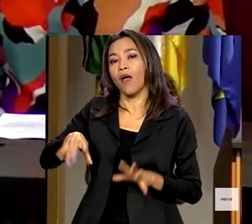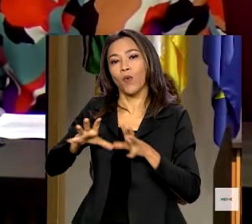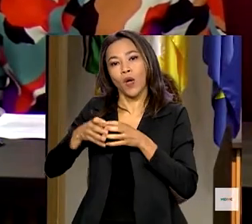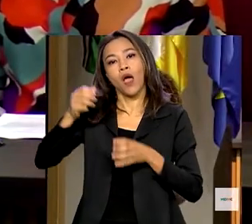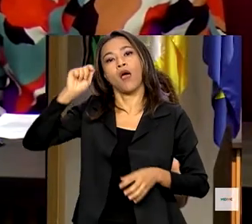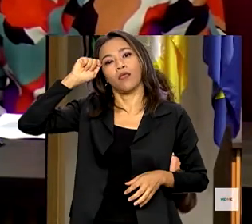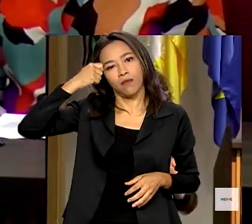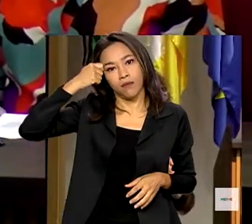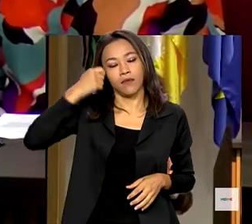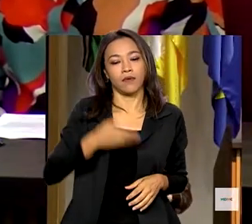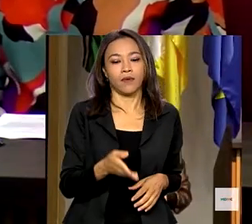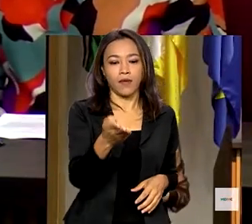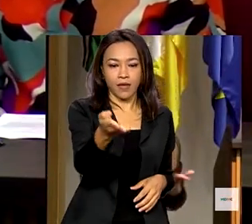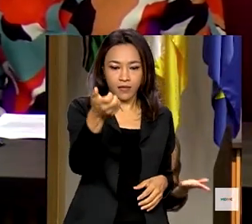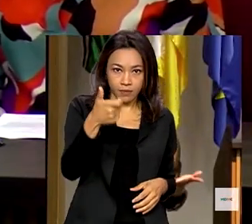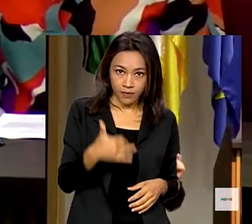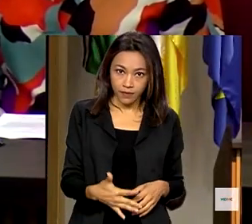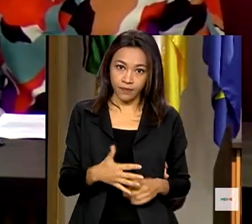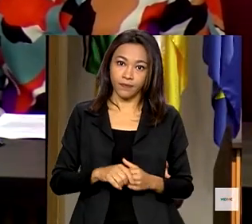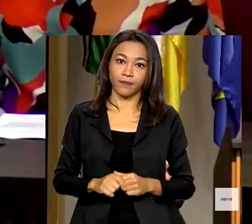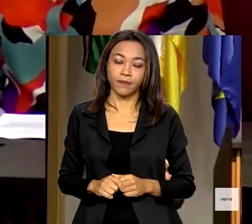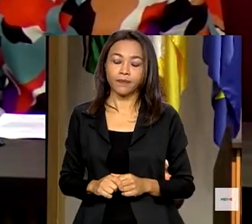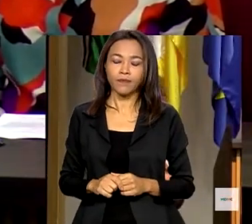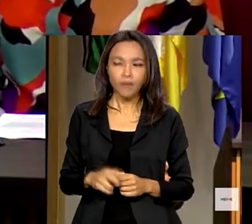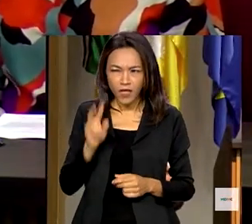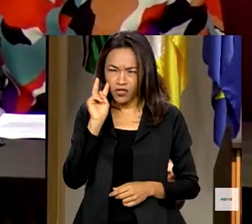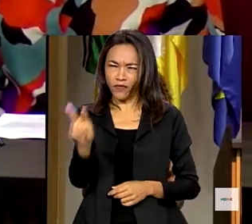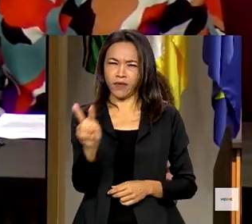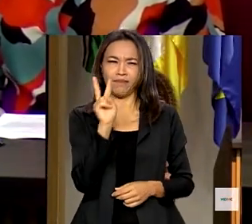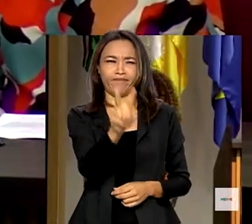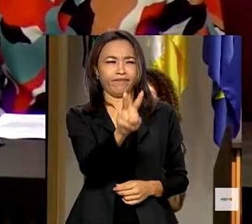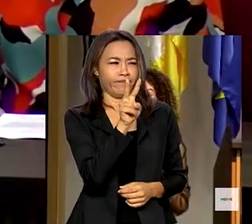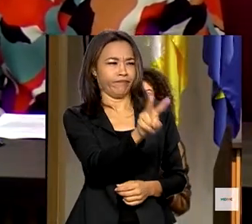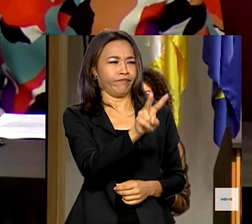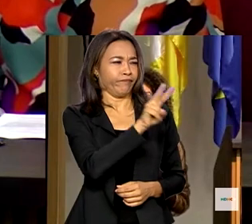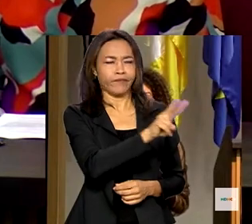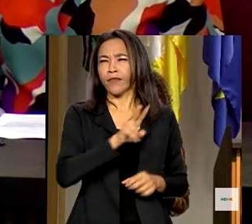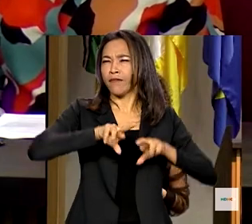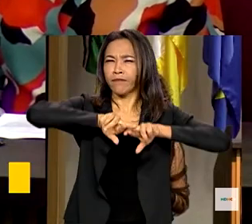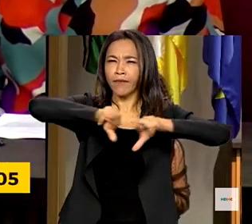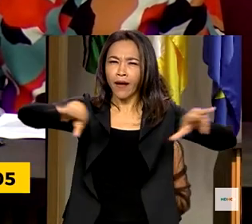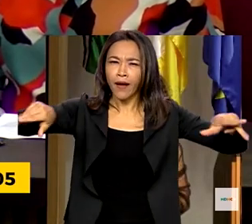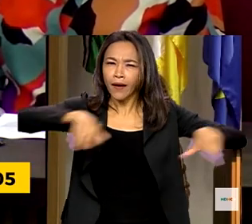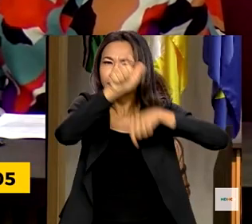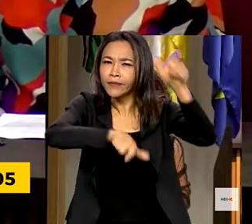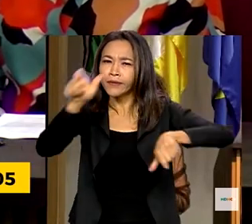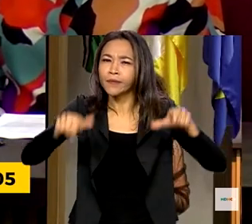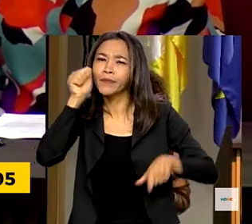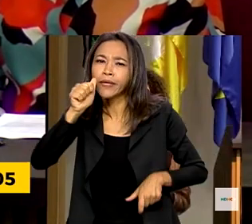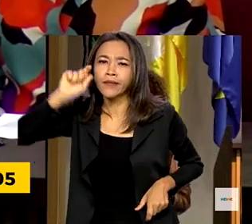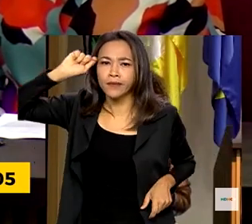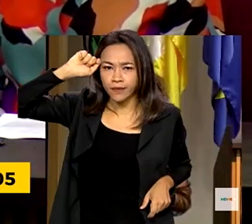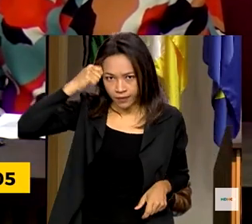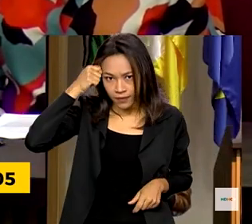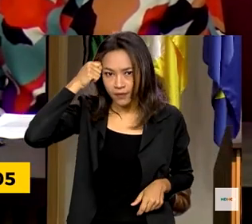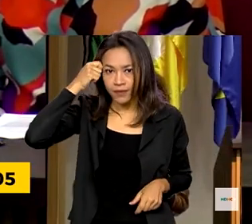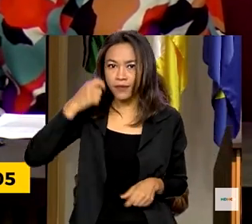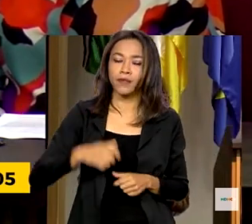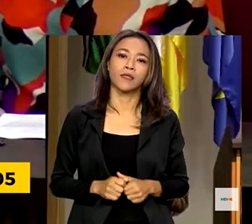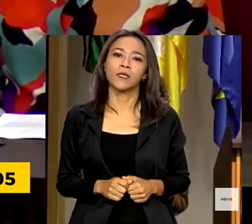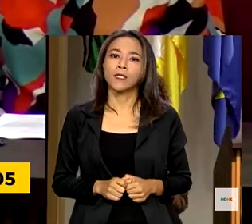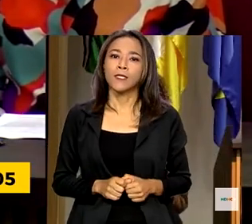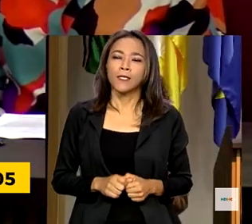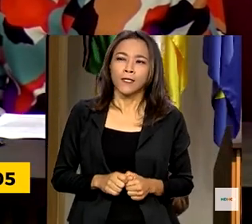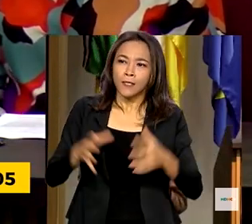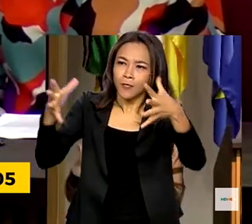gente vê várias mulheres, mulheres negras, sendo